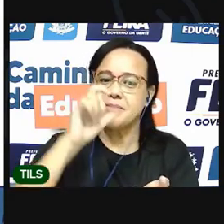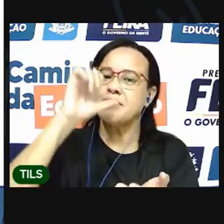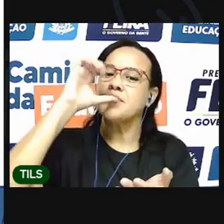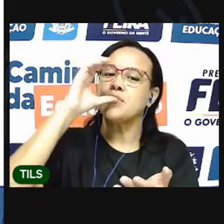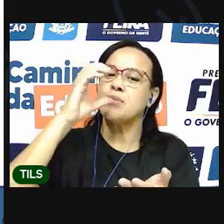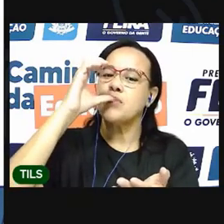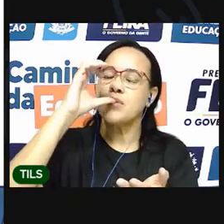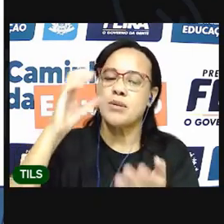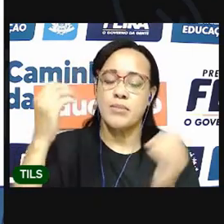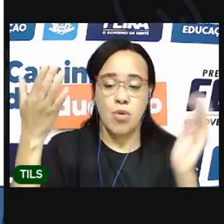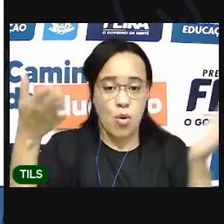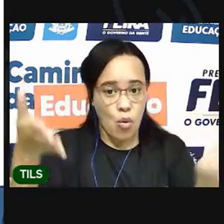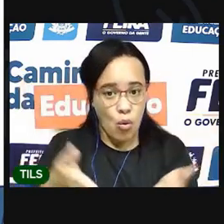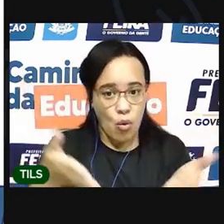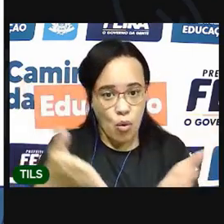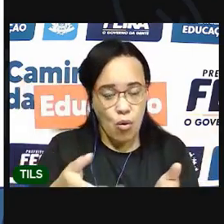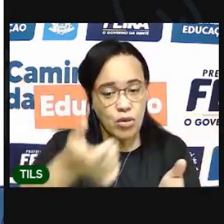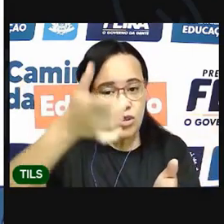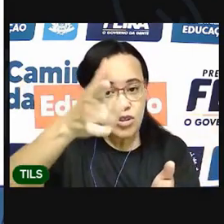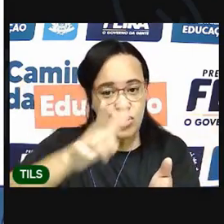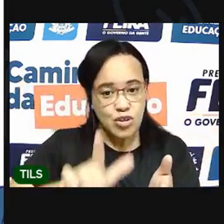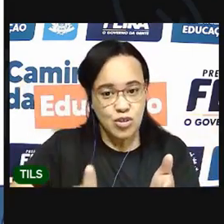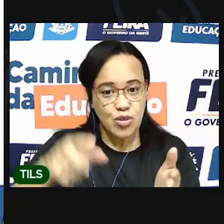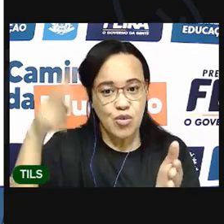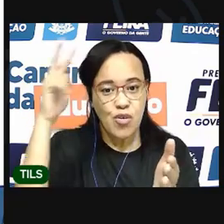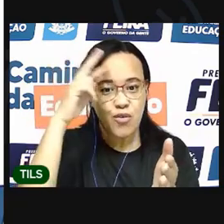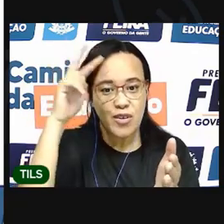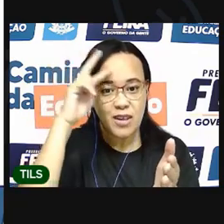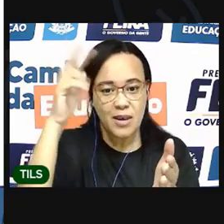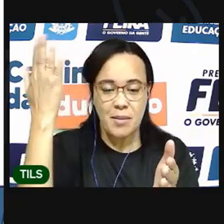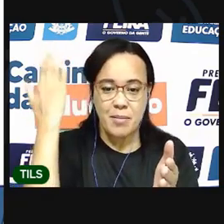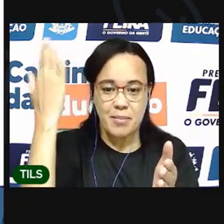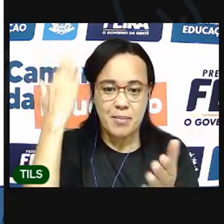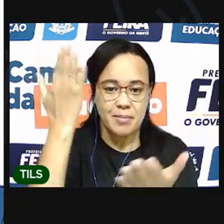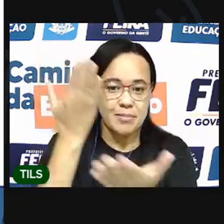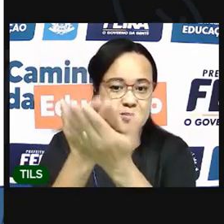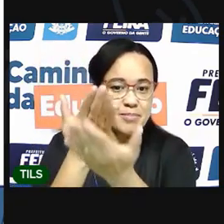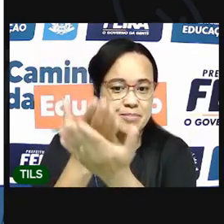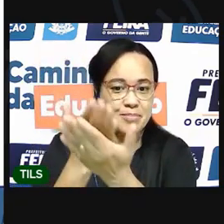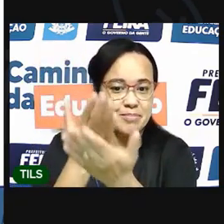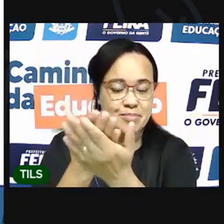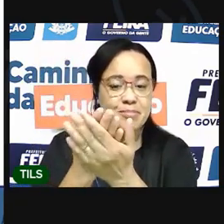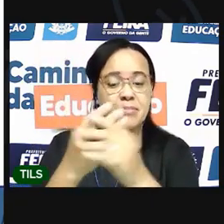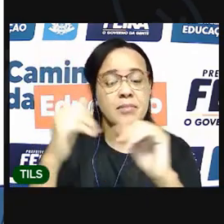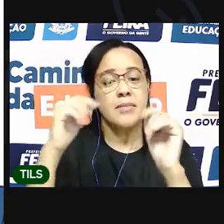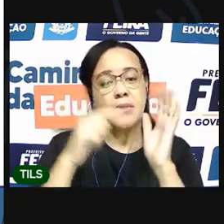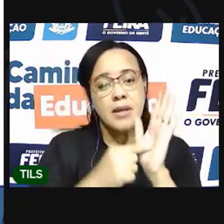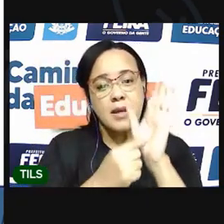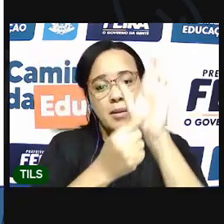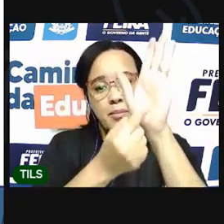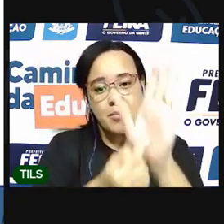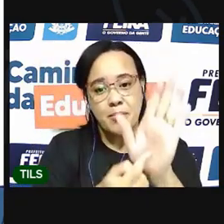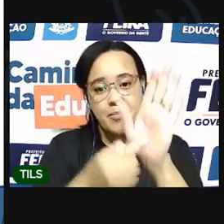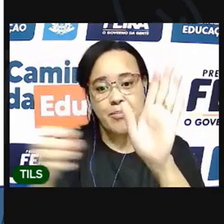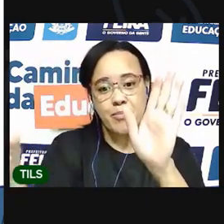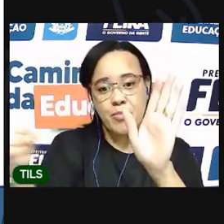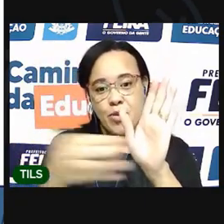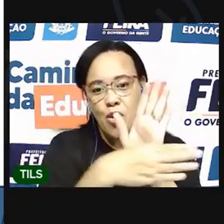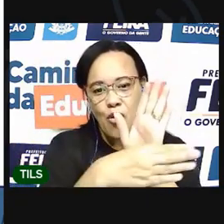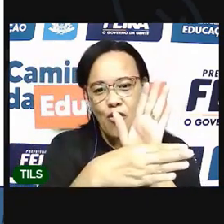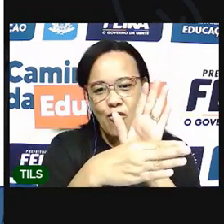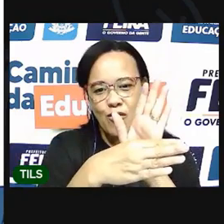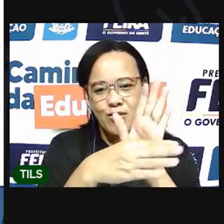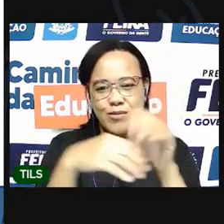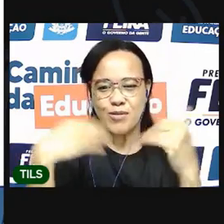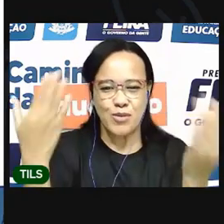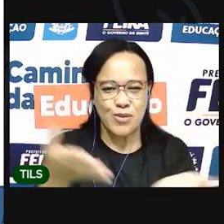Hoje, a gente vai retomar um assunto que a gente já viu nas nossas aulas anteriores e vai apresentar um elemento novo. Uma novidade.